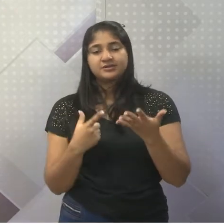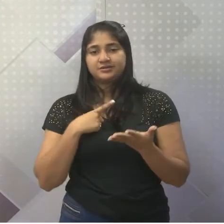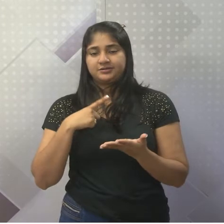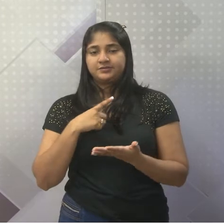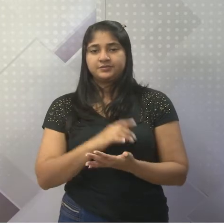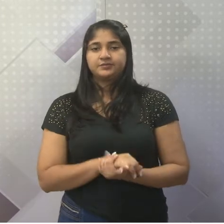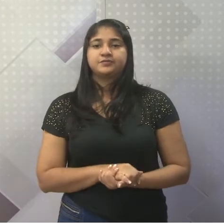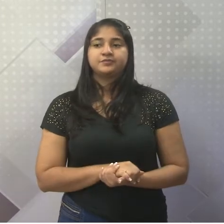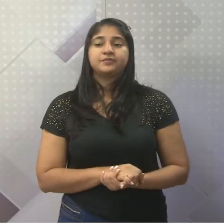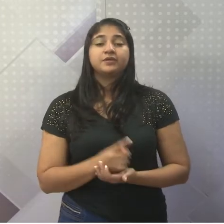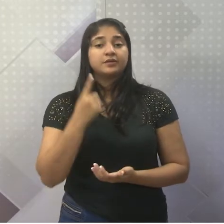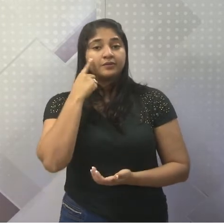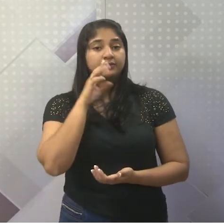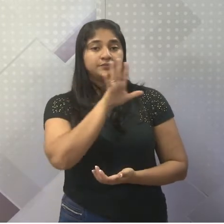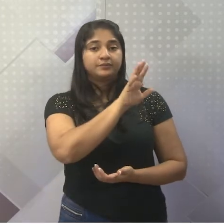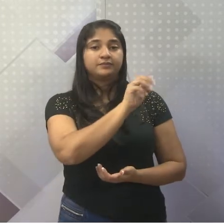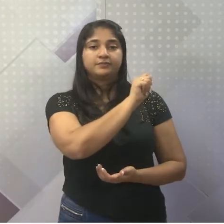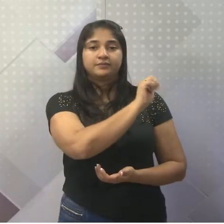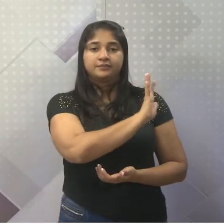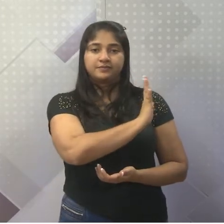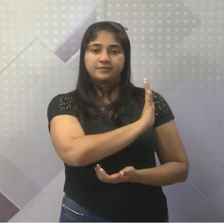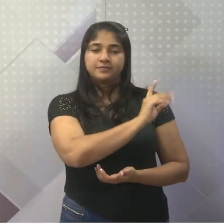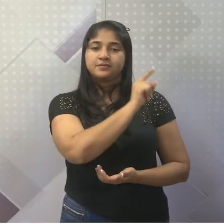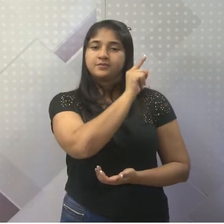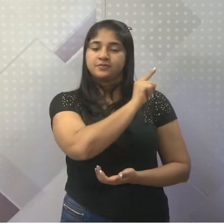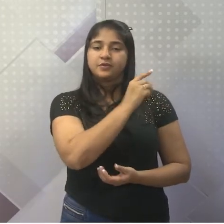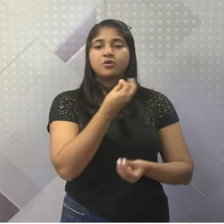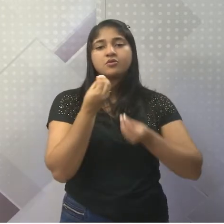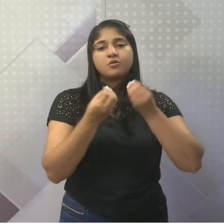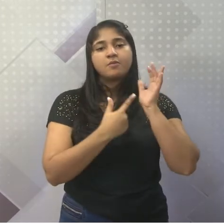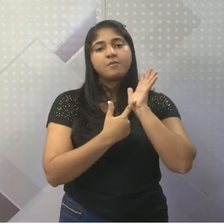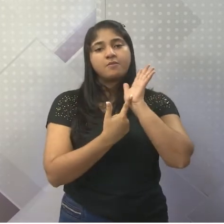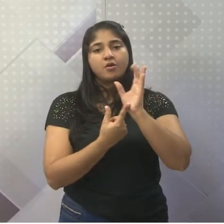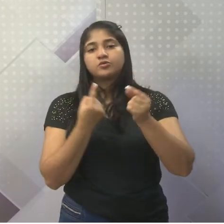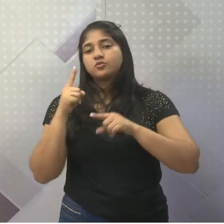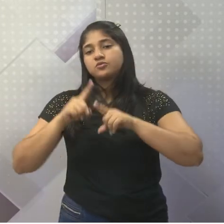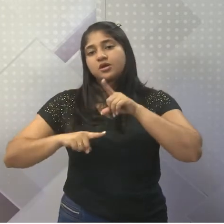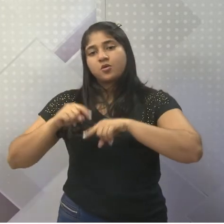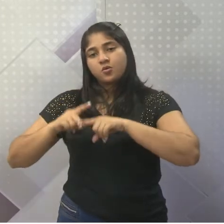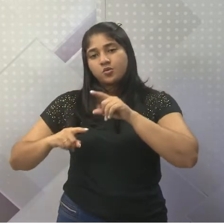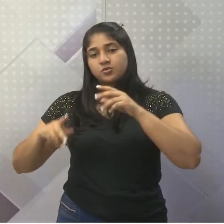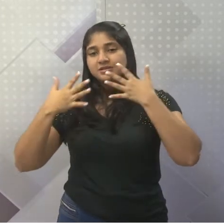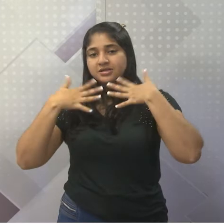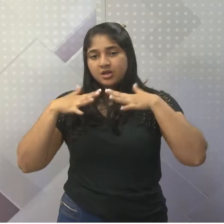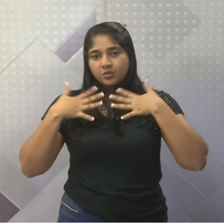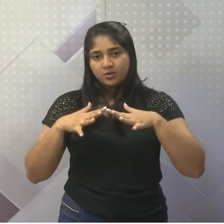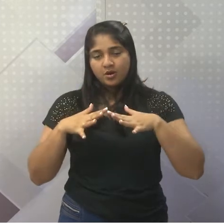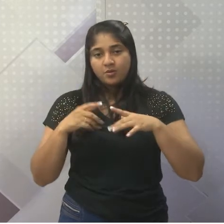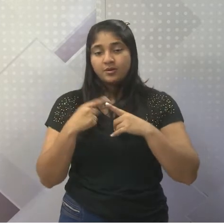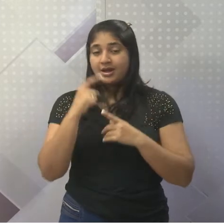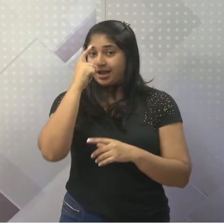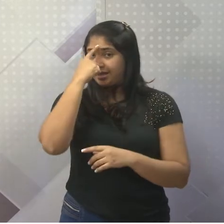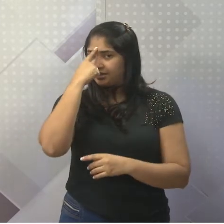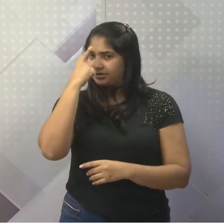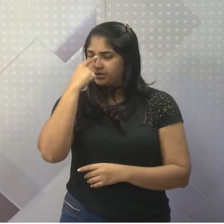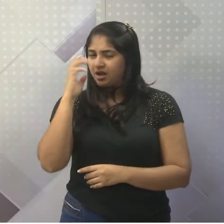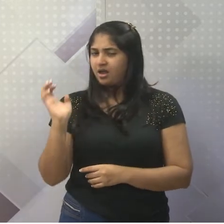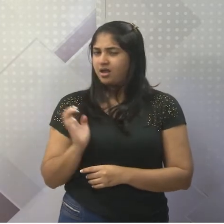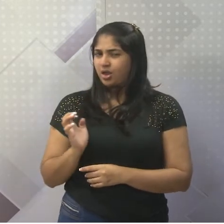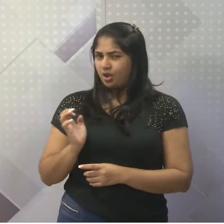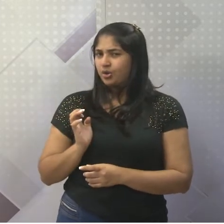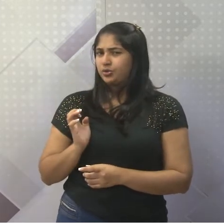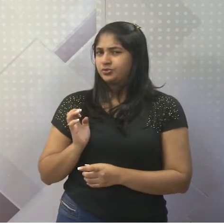E aqui temos um mapa que vai tratar justamente sobre os recursos naturais. A Índia é um país muito rico, principalmente